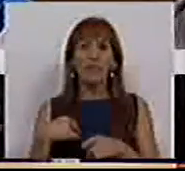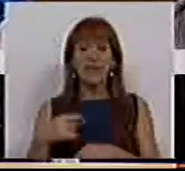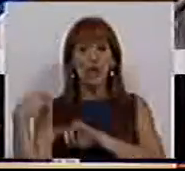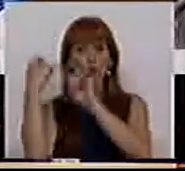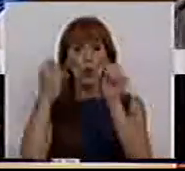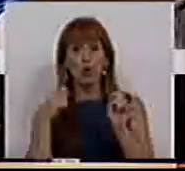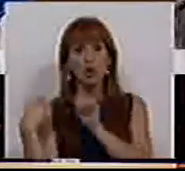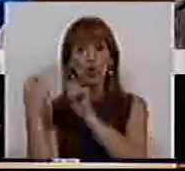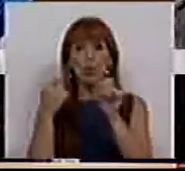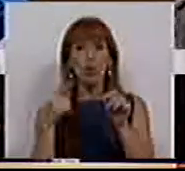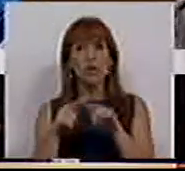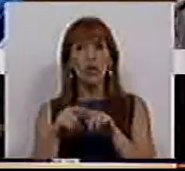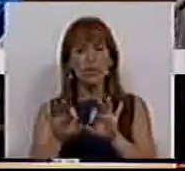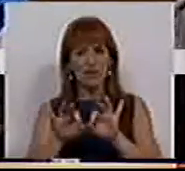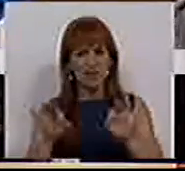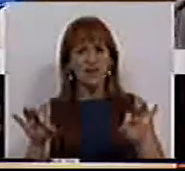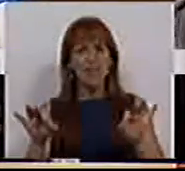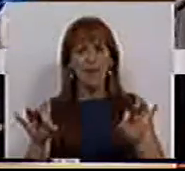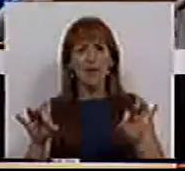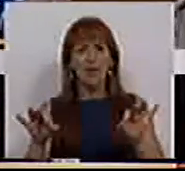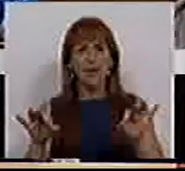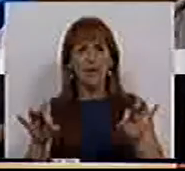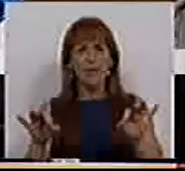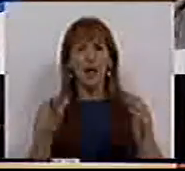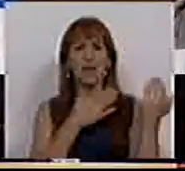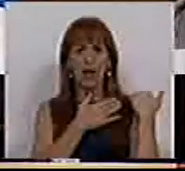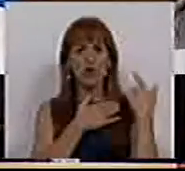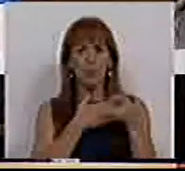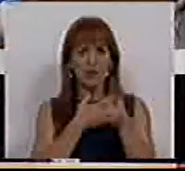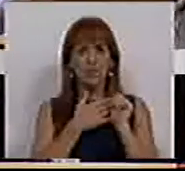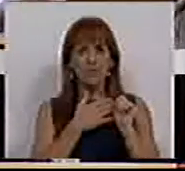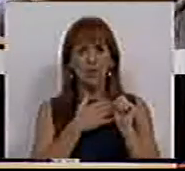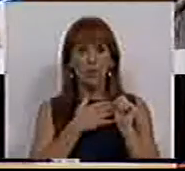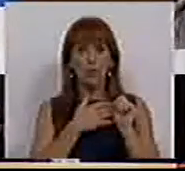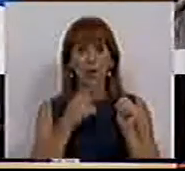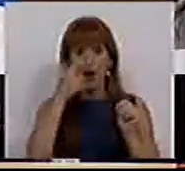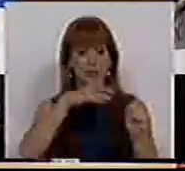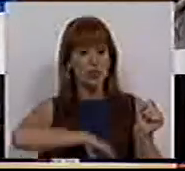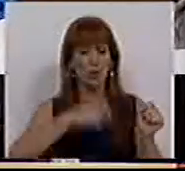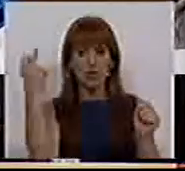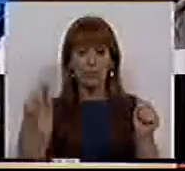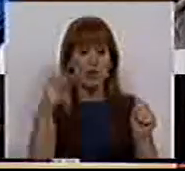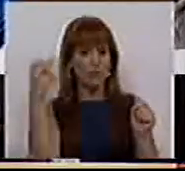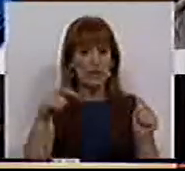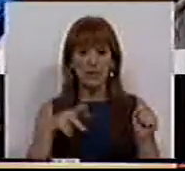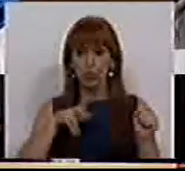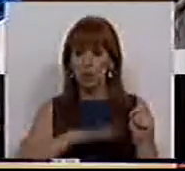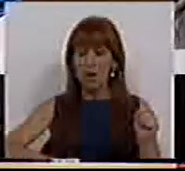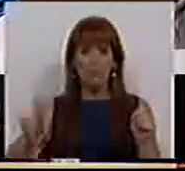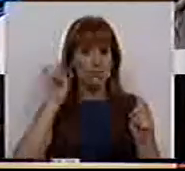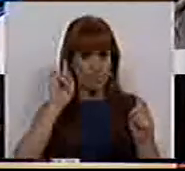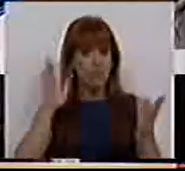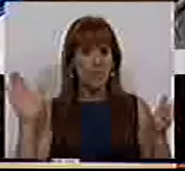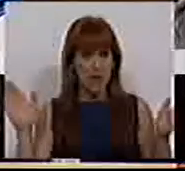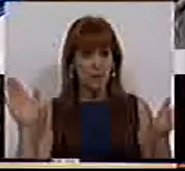discussão com a seriedade e a responsabilidade que os reformados e os pensionistas deste país merecem.